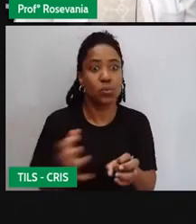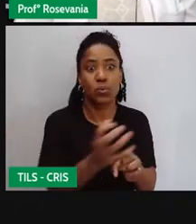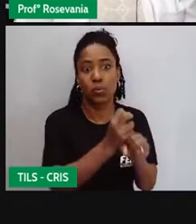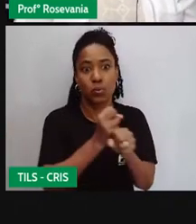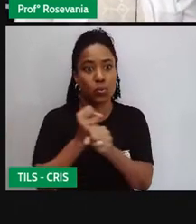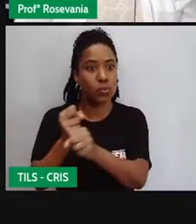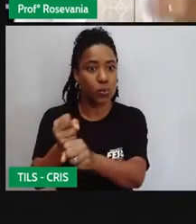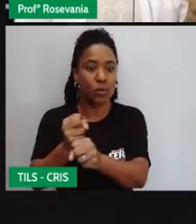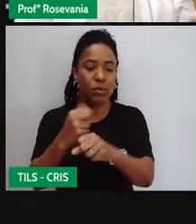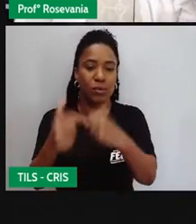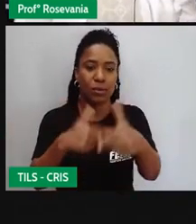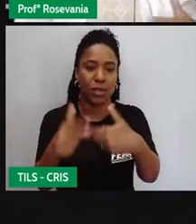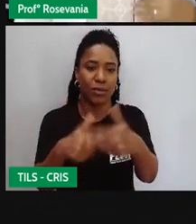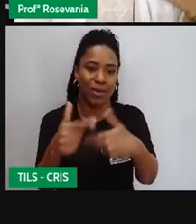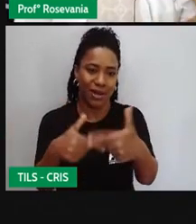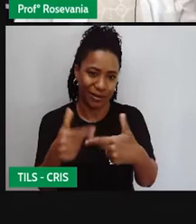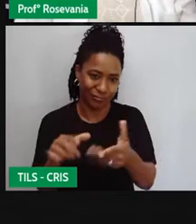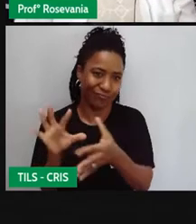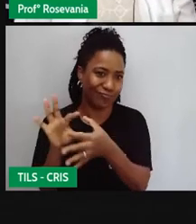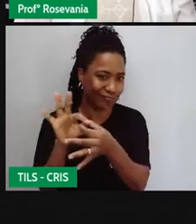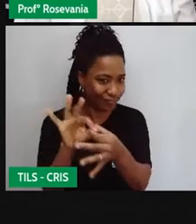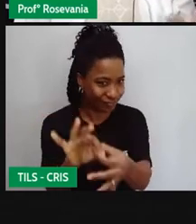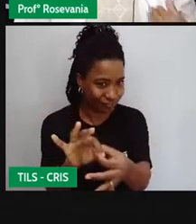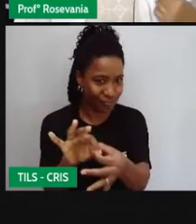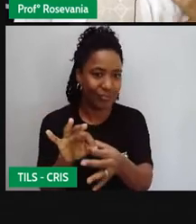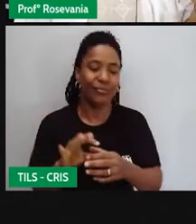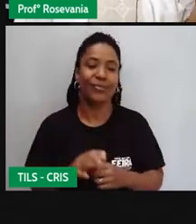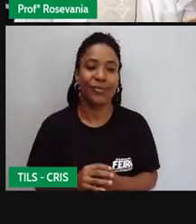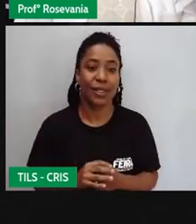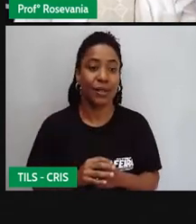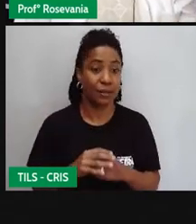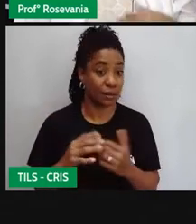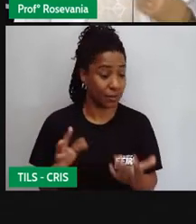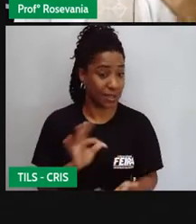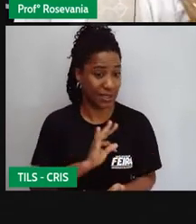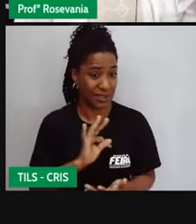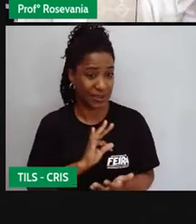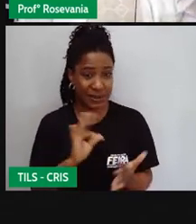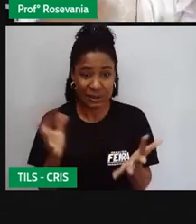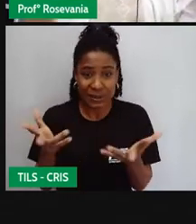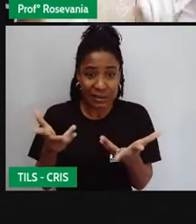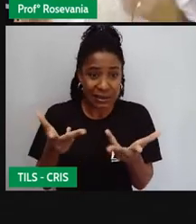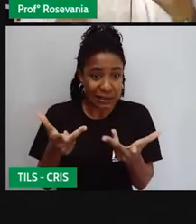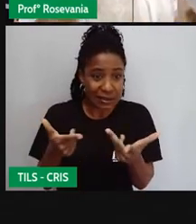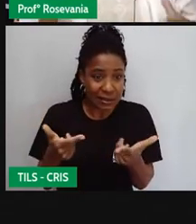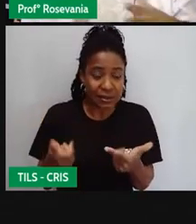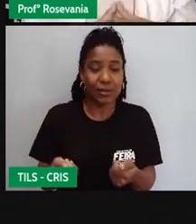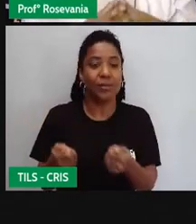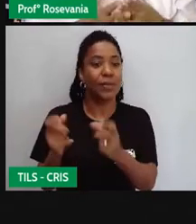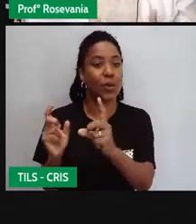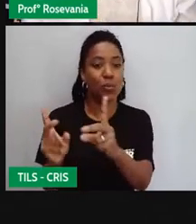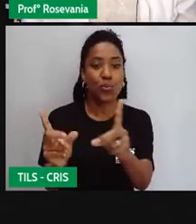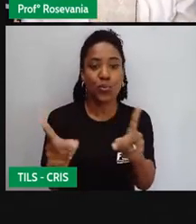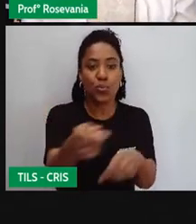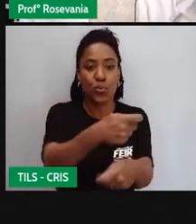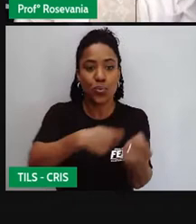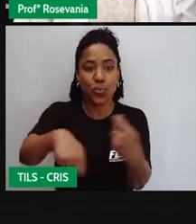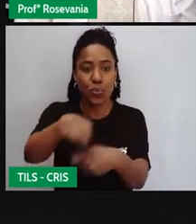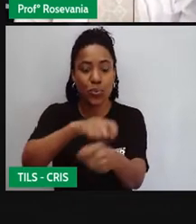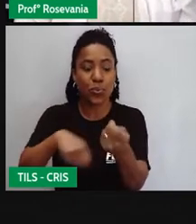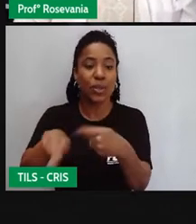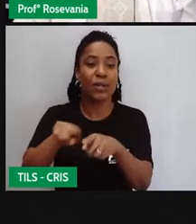essa comercialização e envolve, né? Toda essa técnica mais aprimorada e ainda a utilização desses recursos